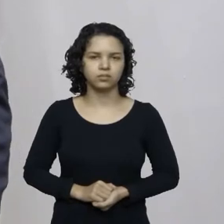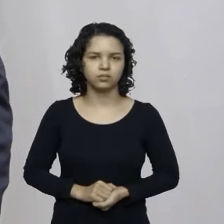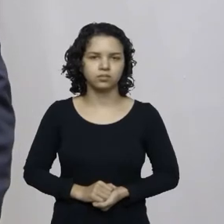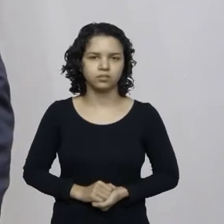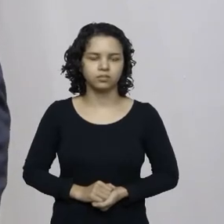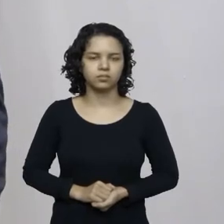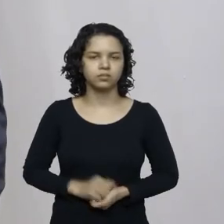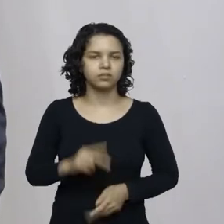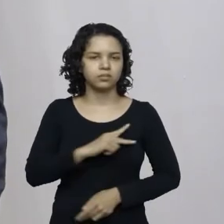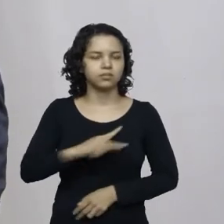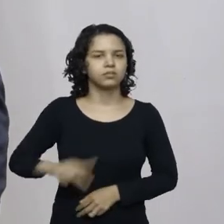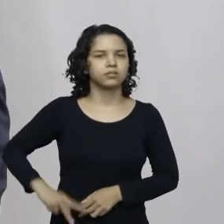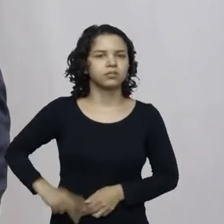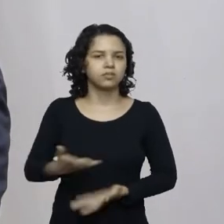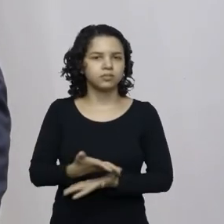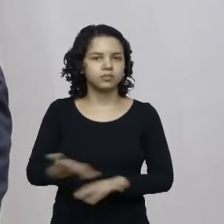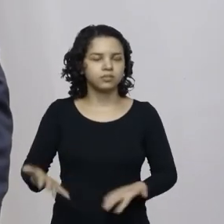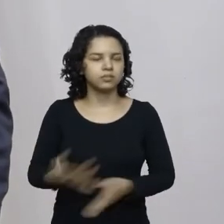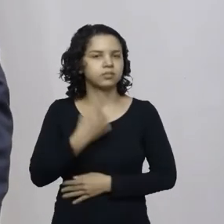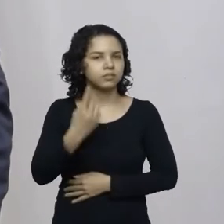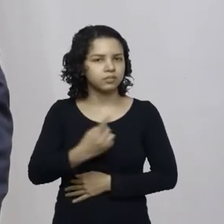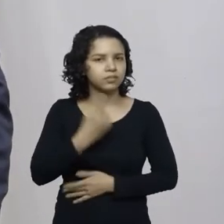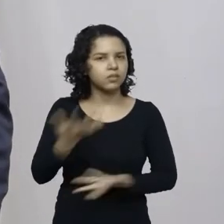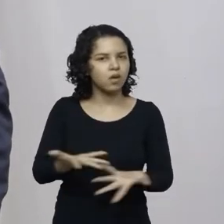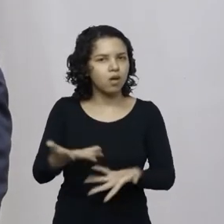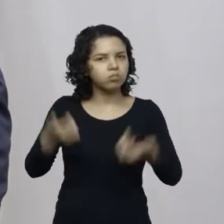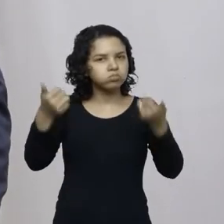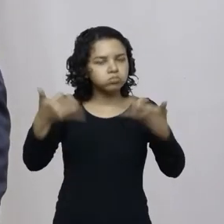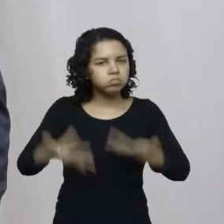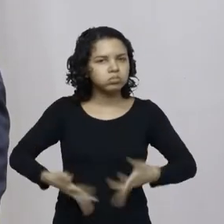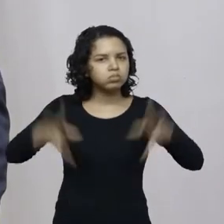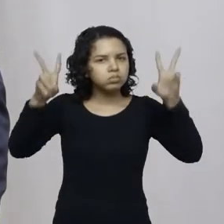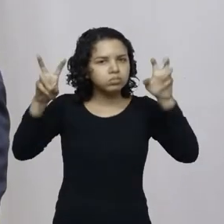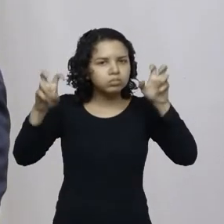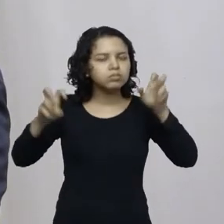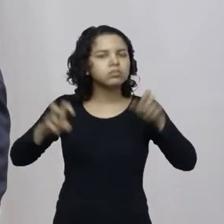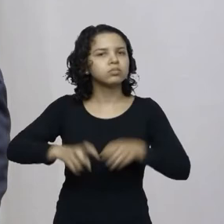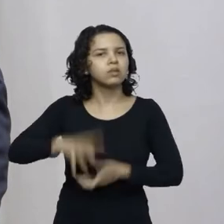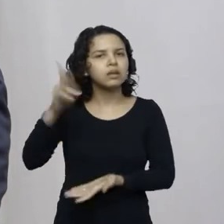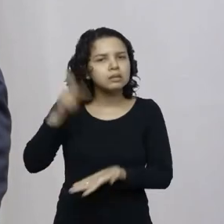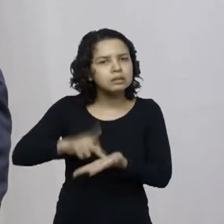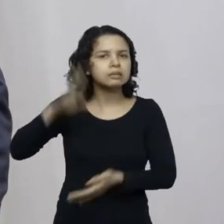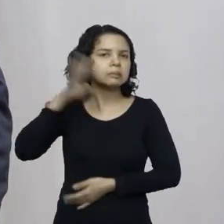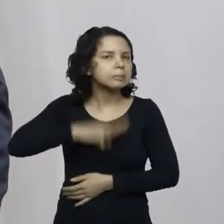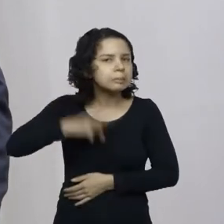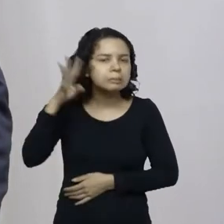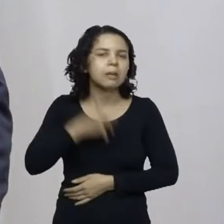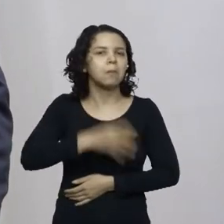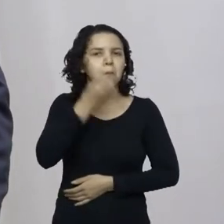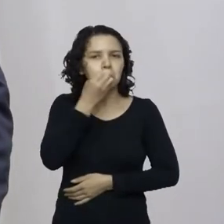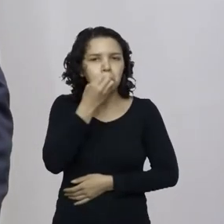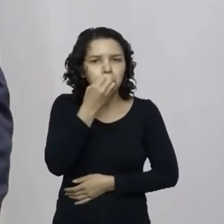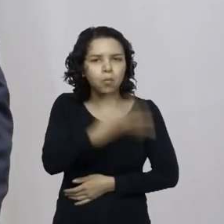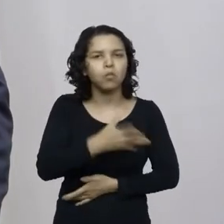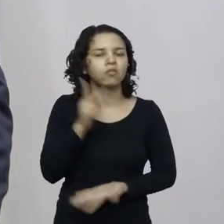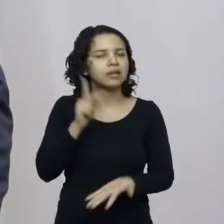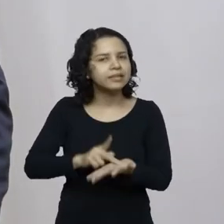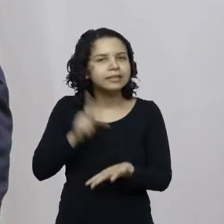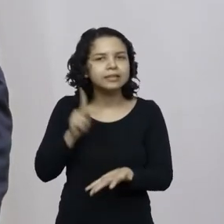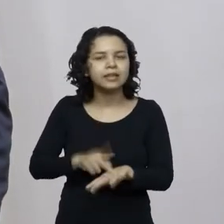Presidente, deputados quero falar de algo realmente muito divertido algo bacana algo de bom mesmo nessa tribuna hoje